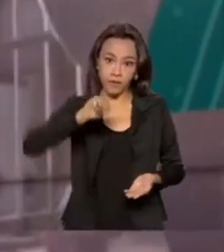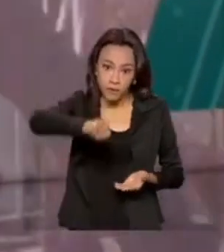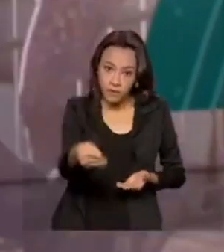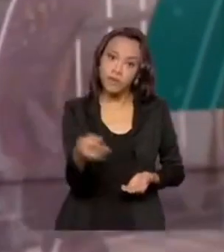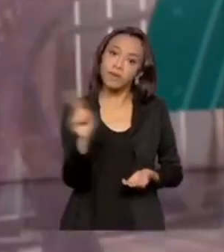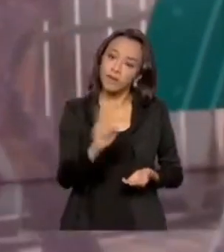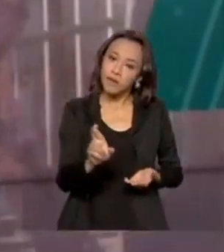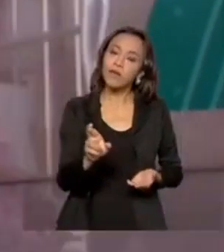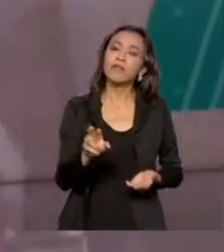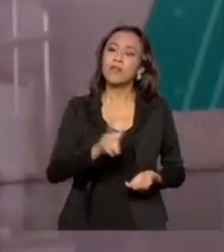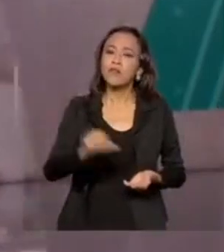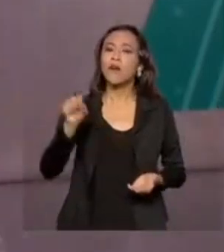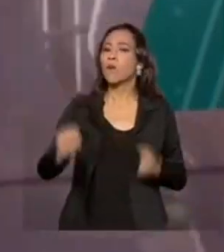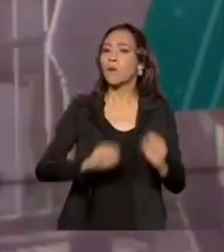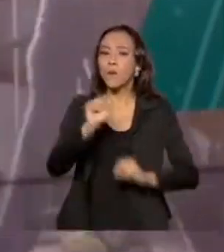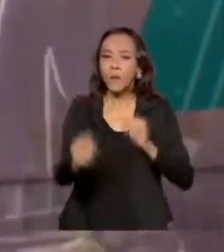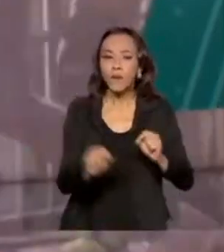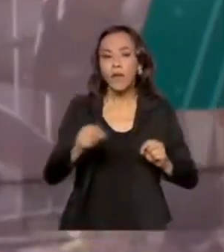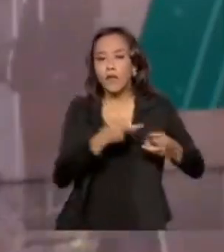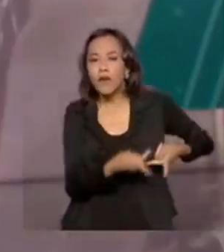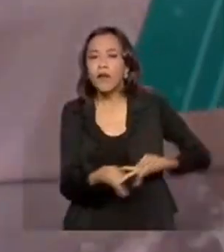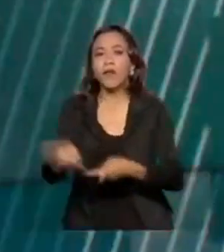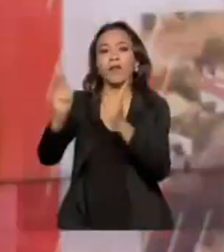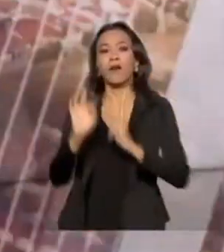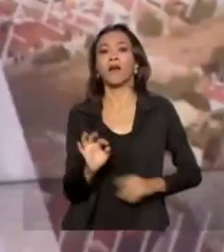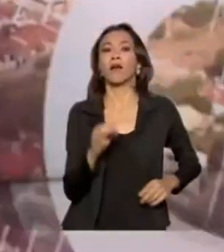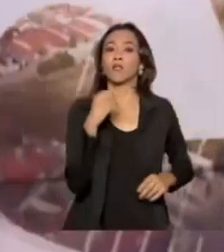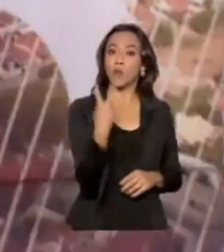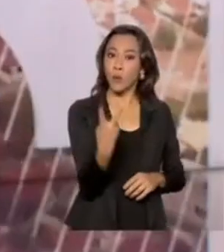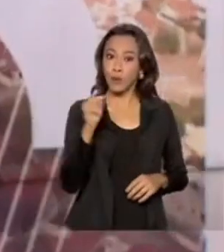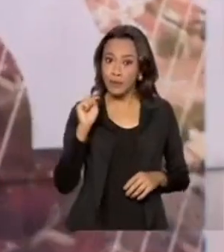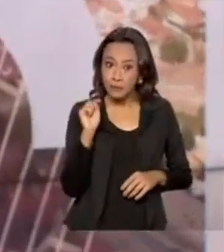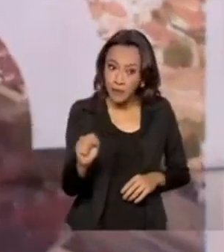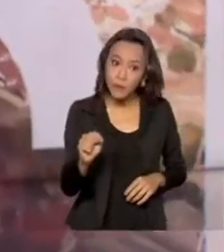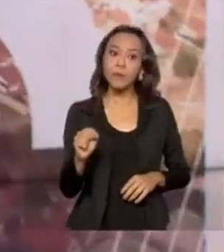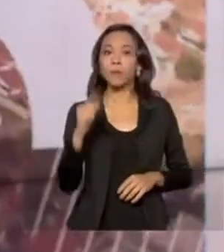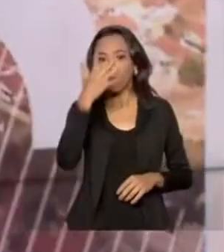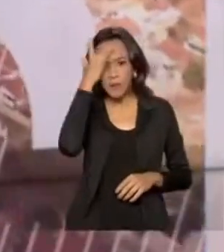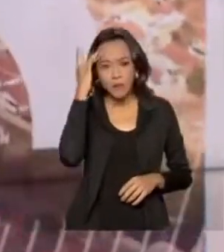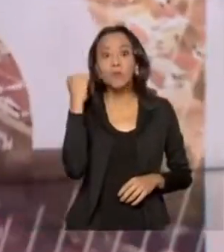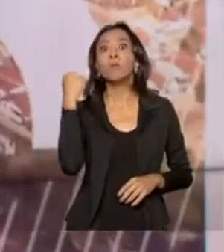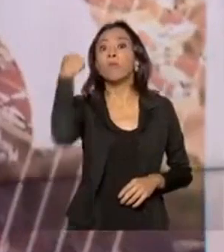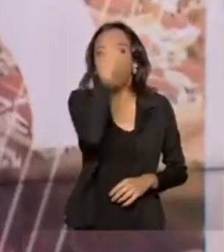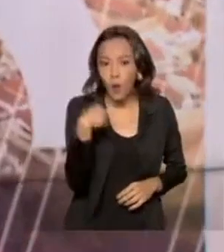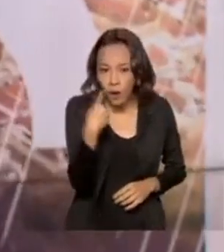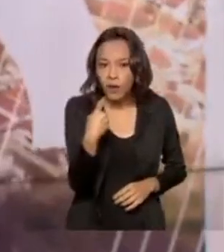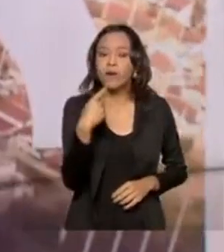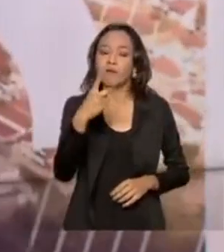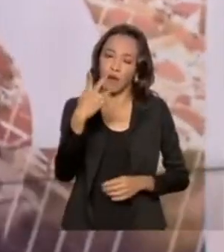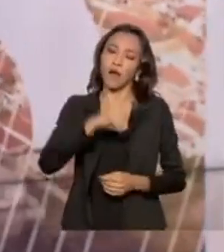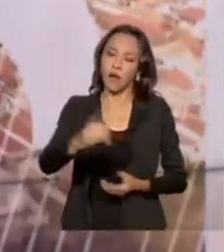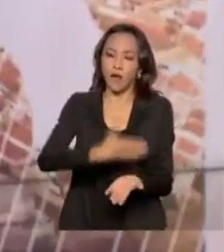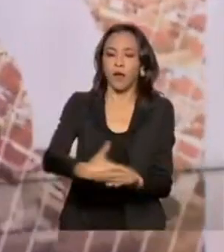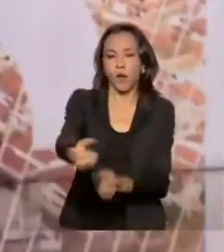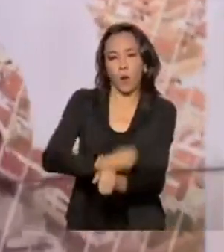reais no sistema que terá capacidade para transportar 2 mil usuários por hora. A previsão é que as obras comecem em